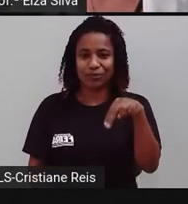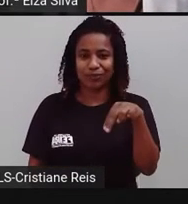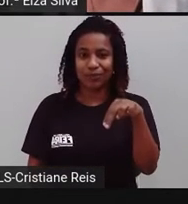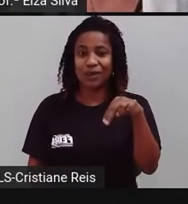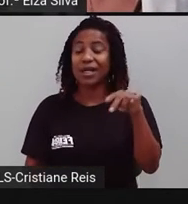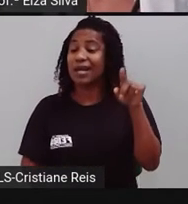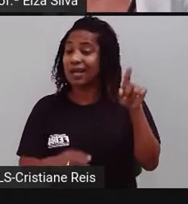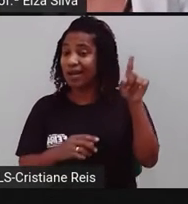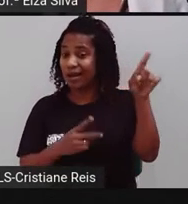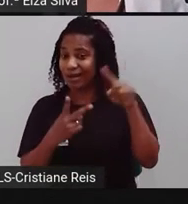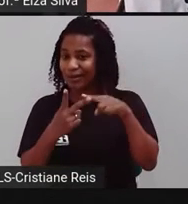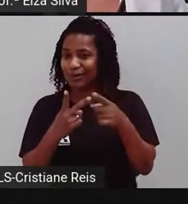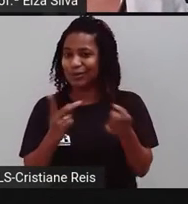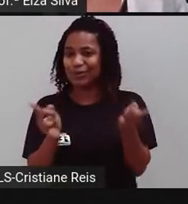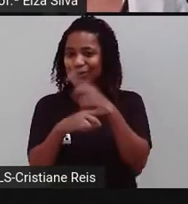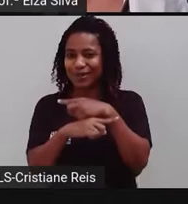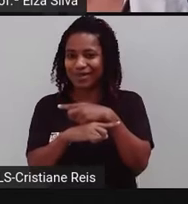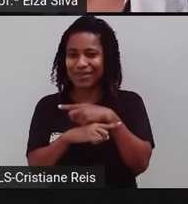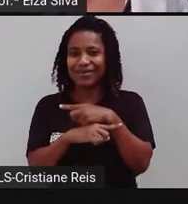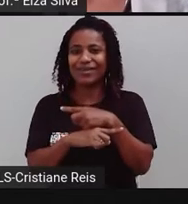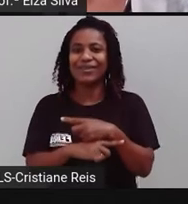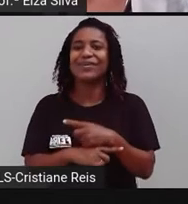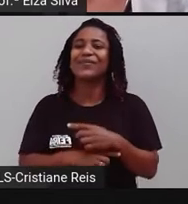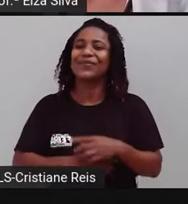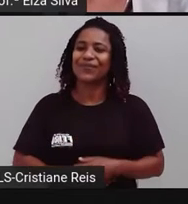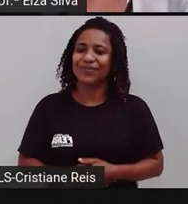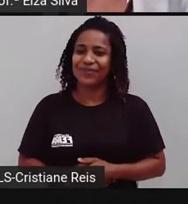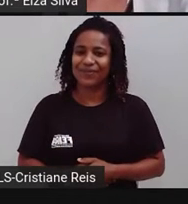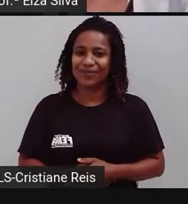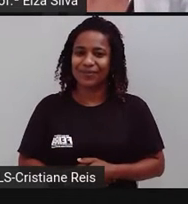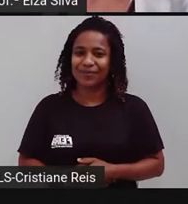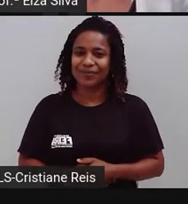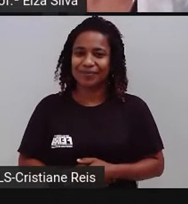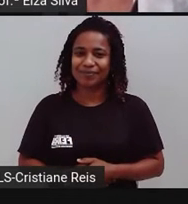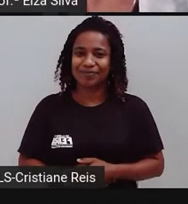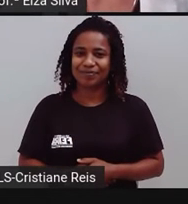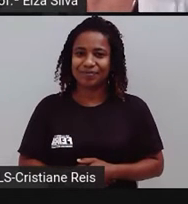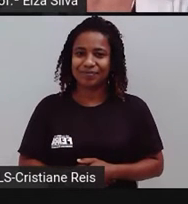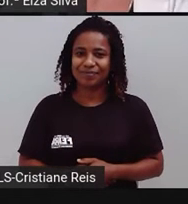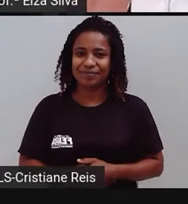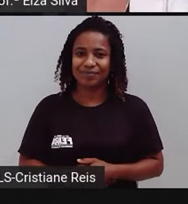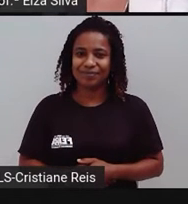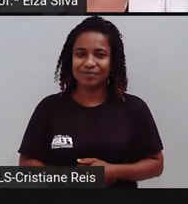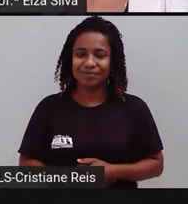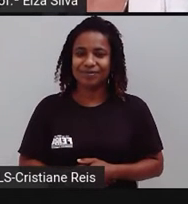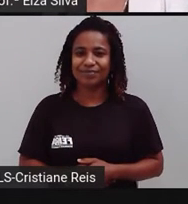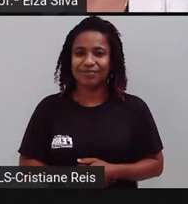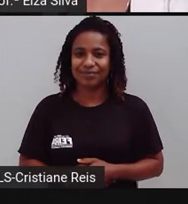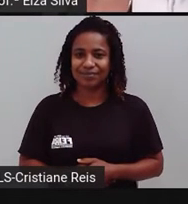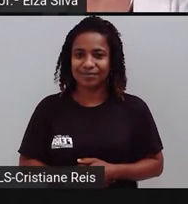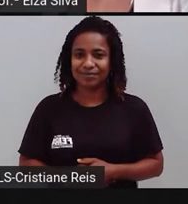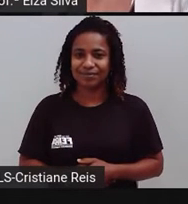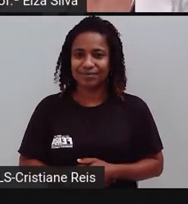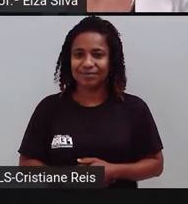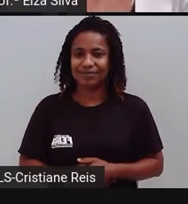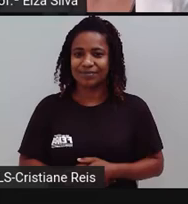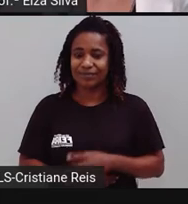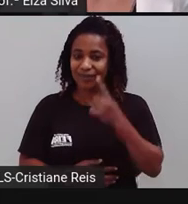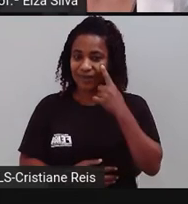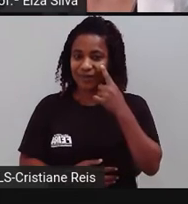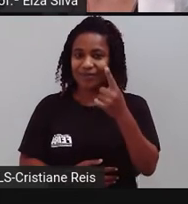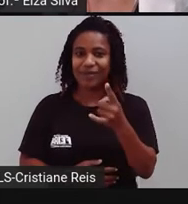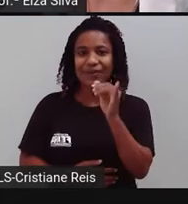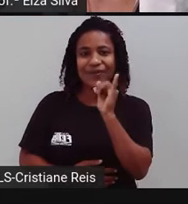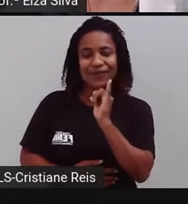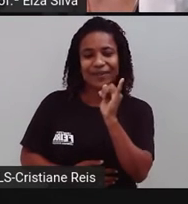Ok, students? Então, vejamos aqui alguns exemplos. I need travel to Hawaii on my